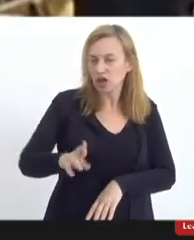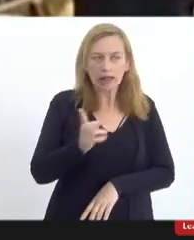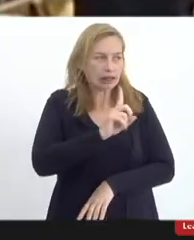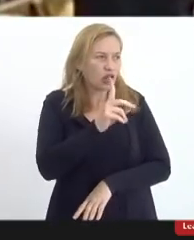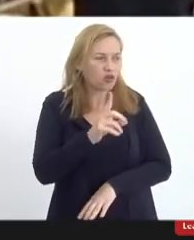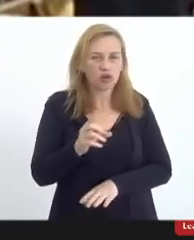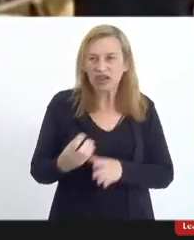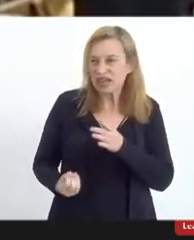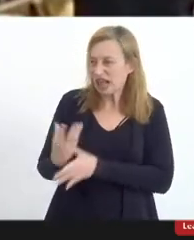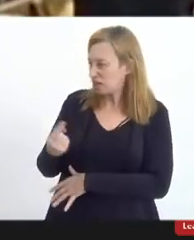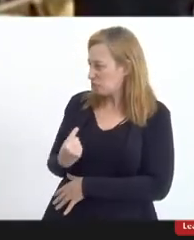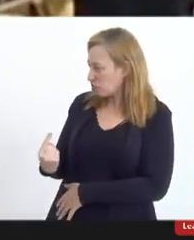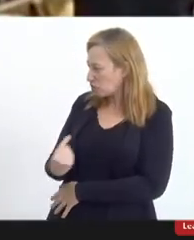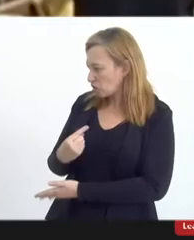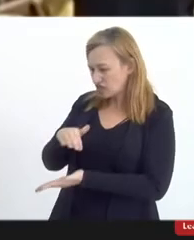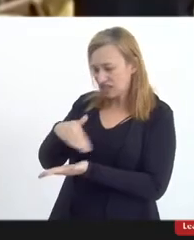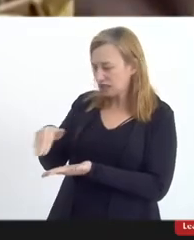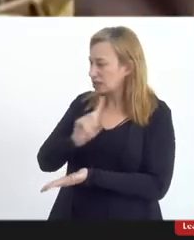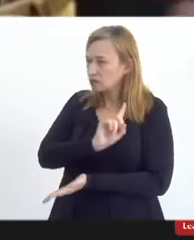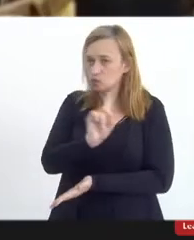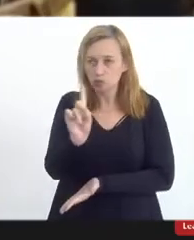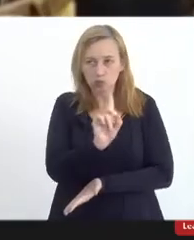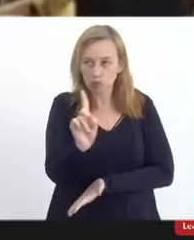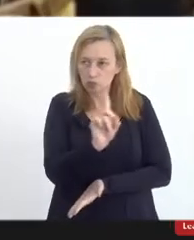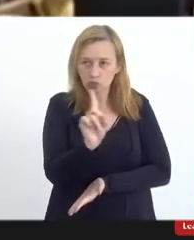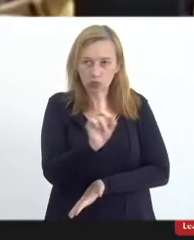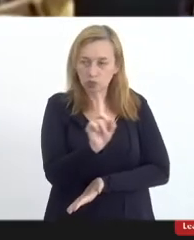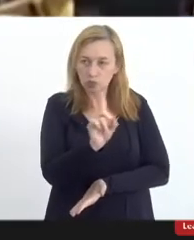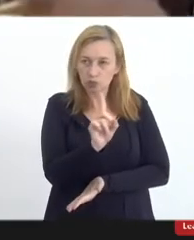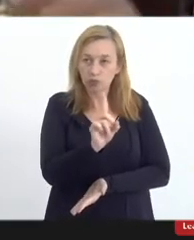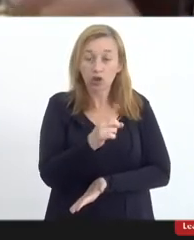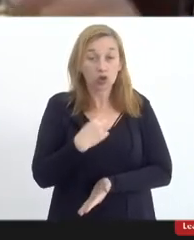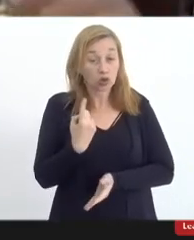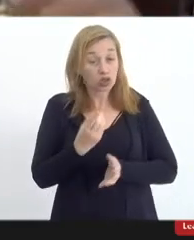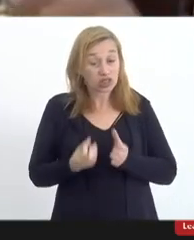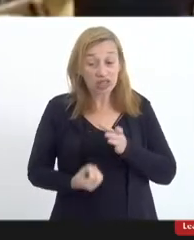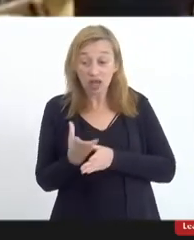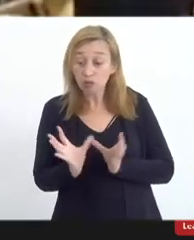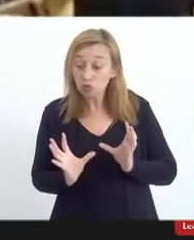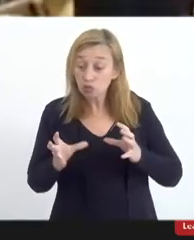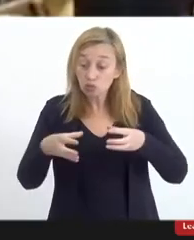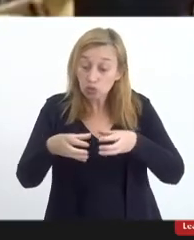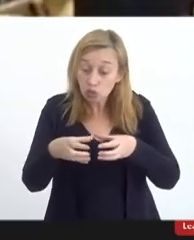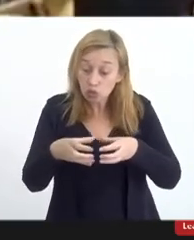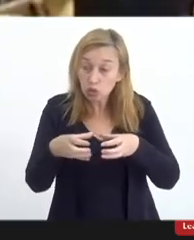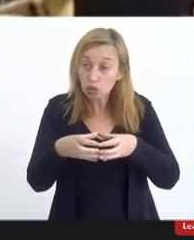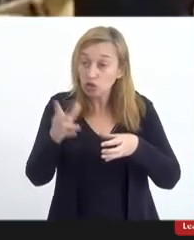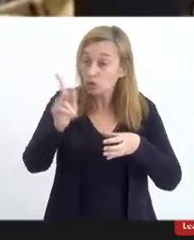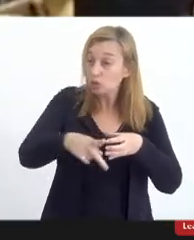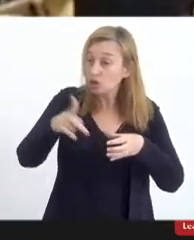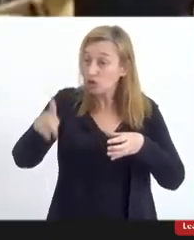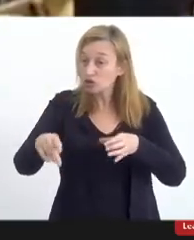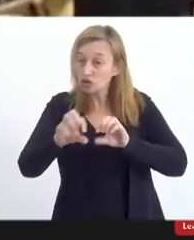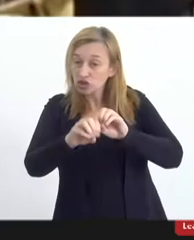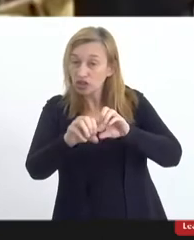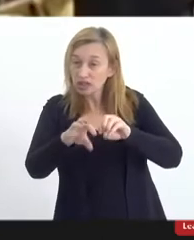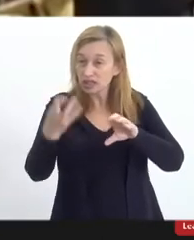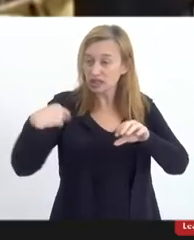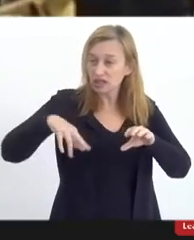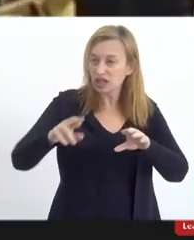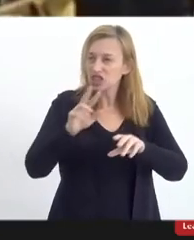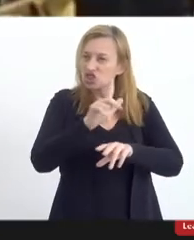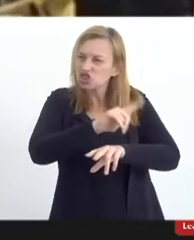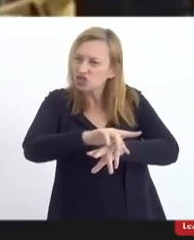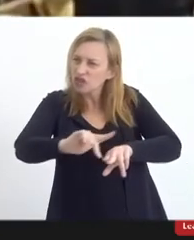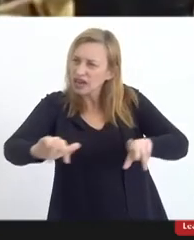construído por nós, pela secretaria. Nós construímos aqui uma equipe de professores de ensino religioso de diversos credos.